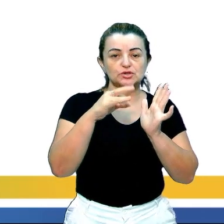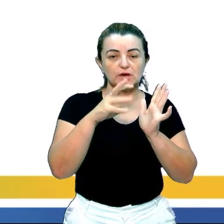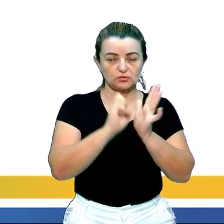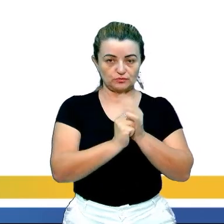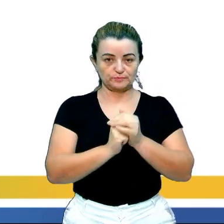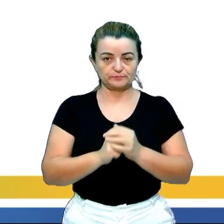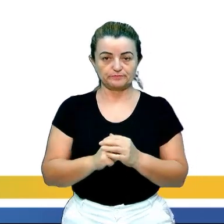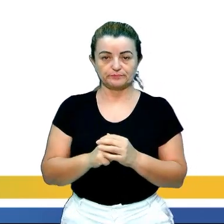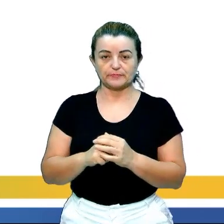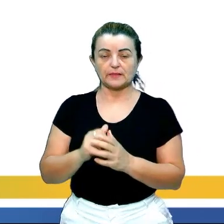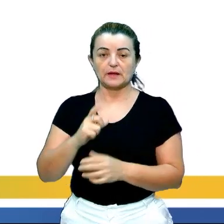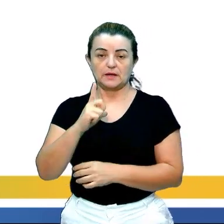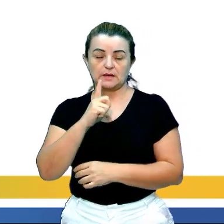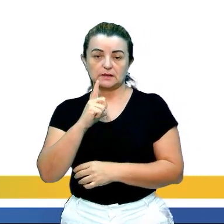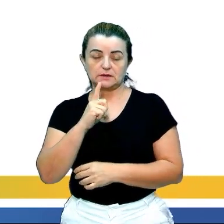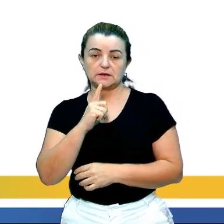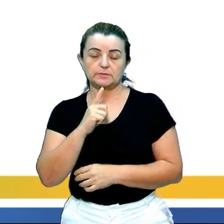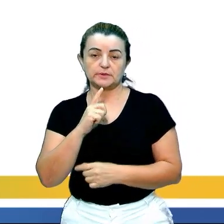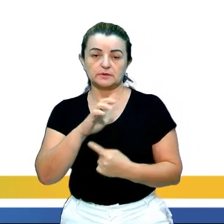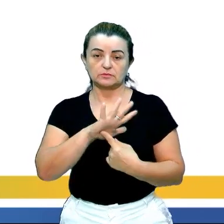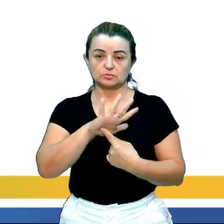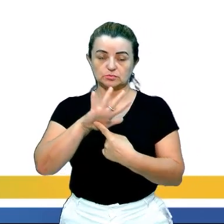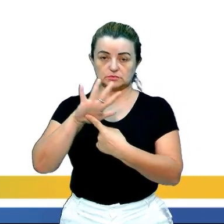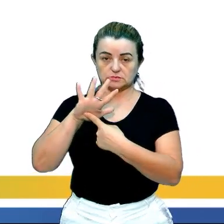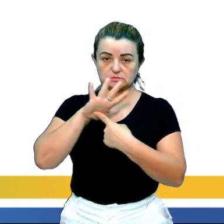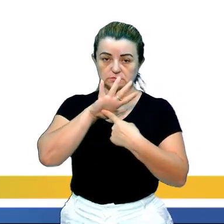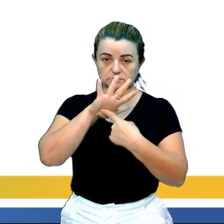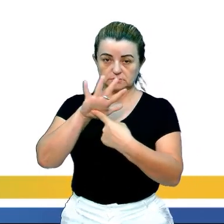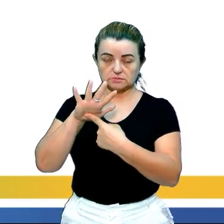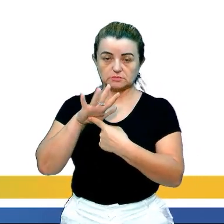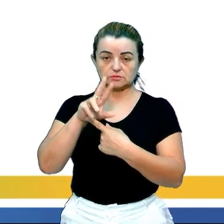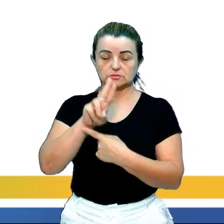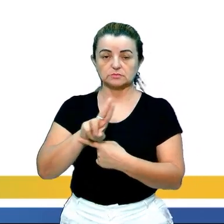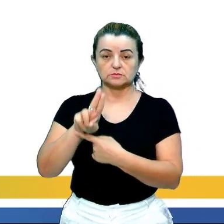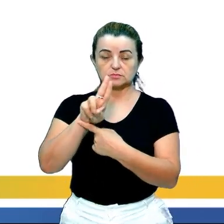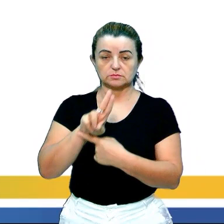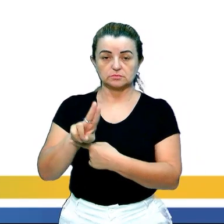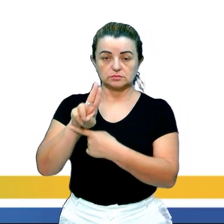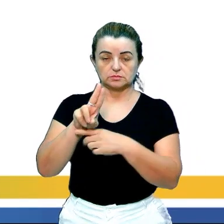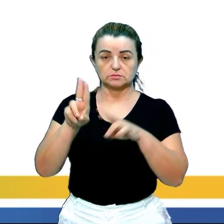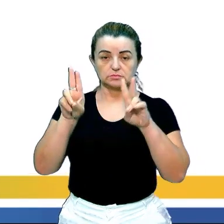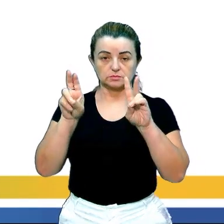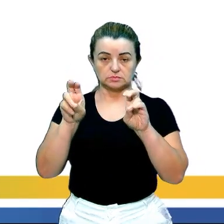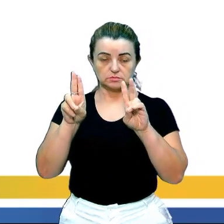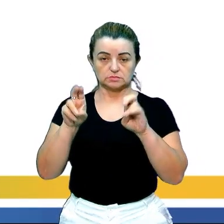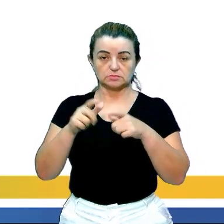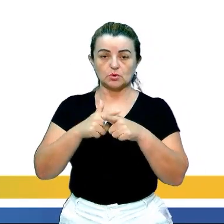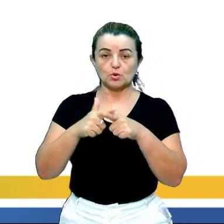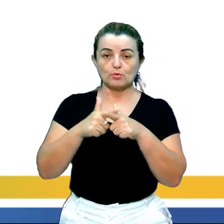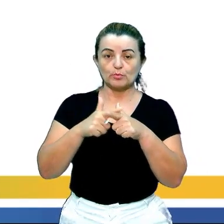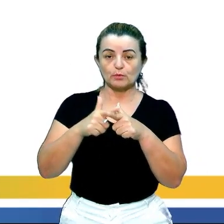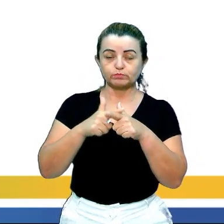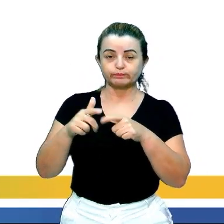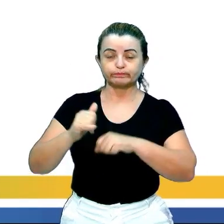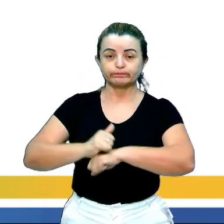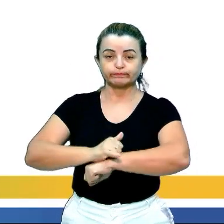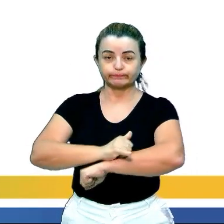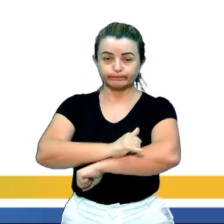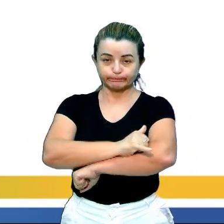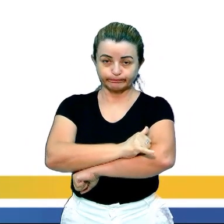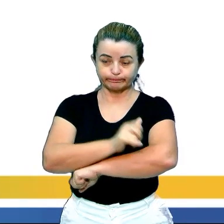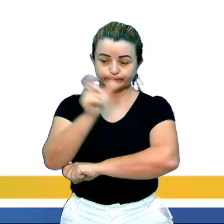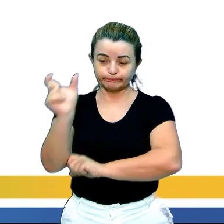E aí, trouxe, como sempre, aquela temática que nós sempre utilizamos. Que é o problema da obesidade entre os